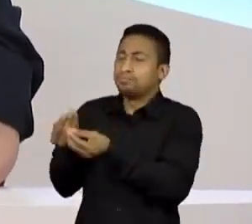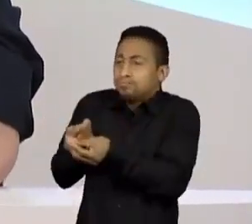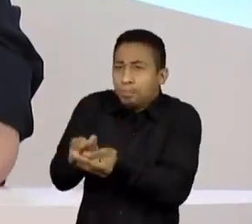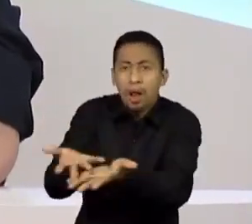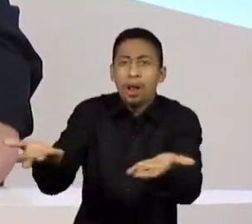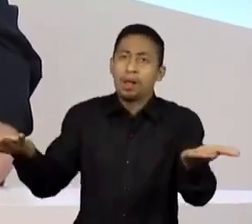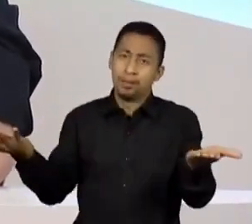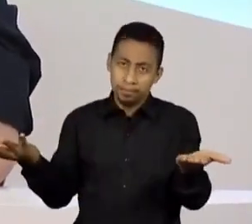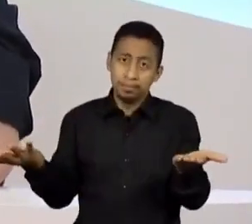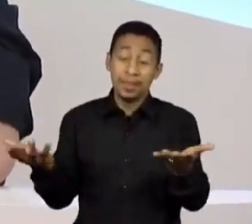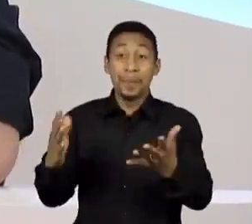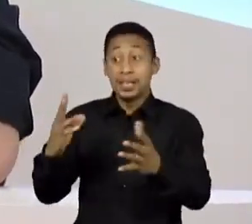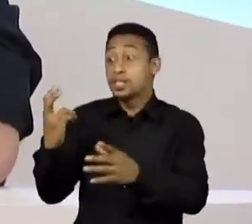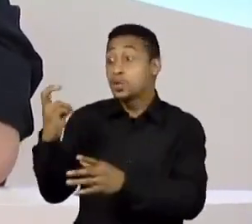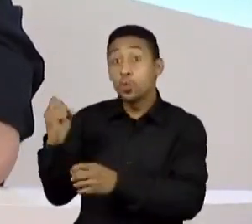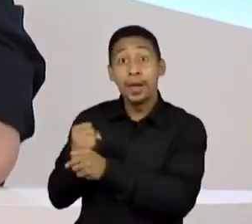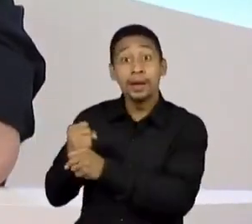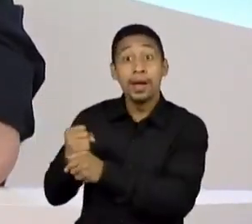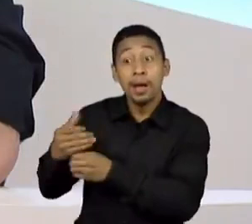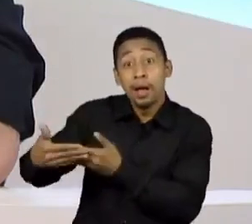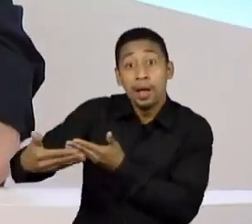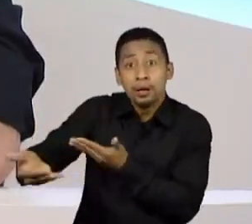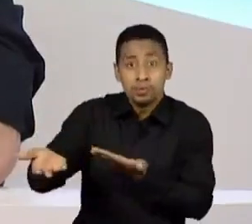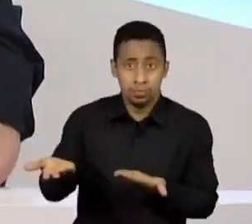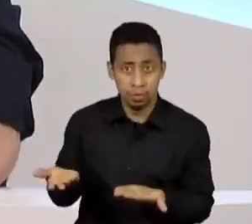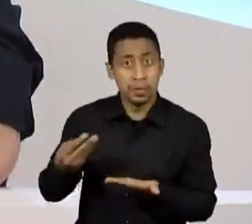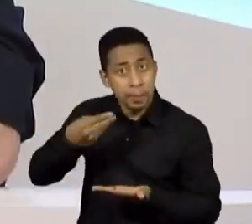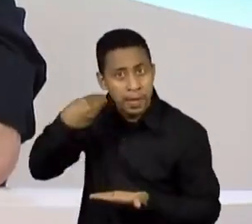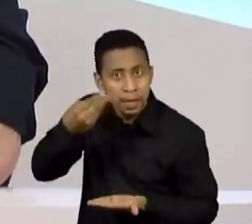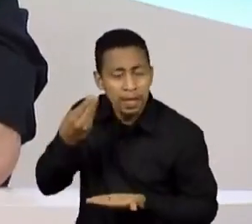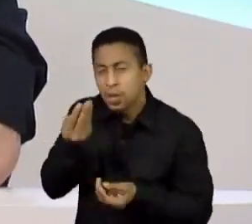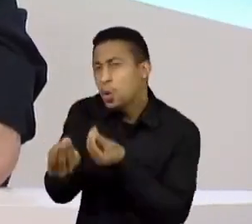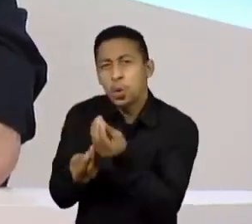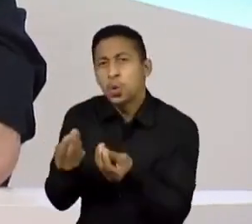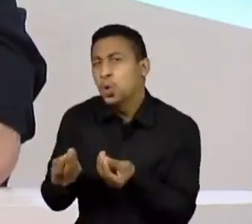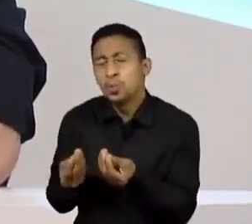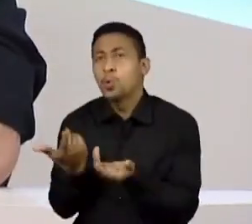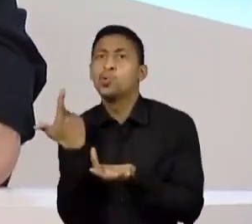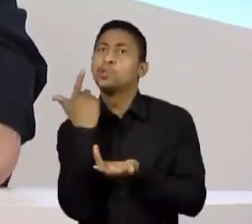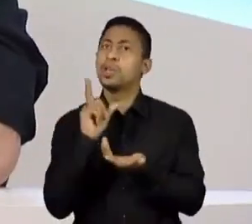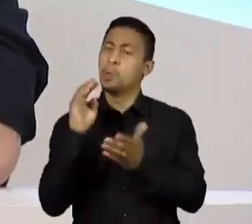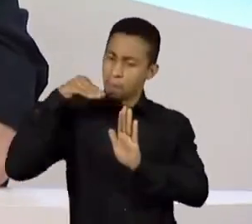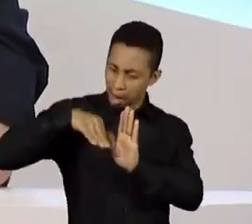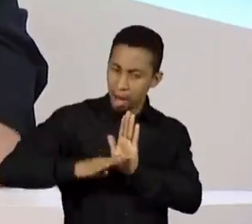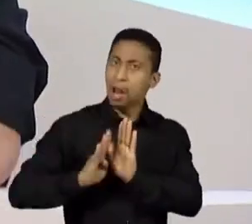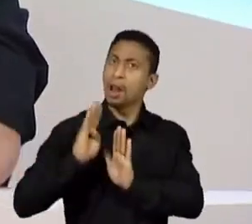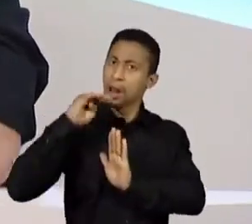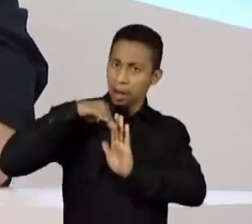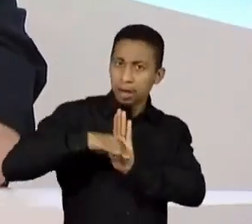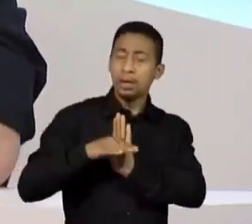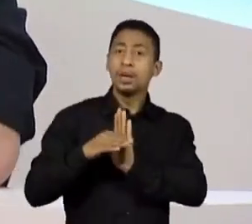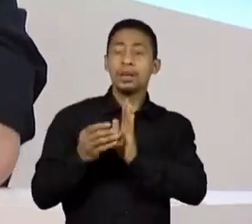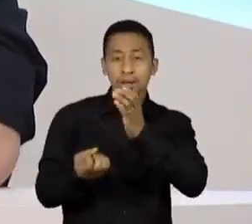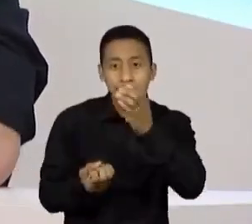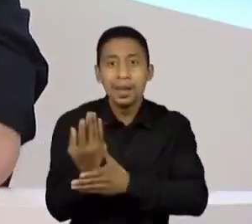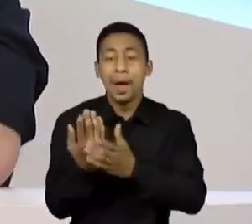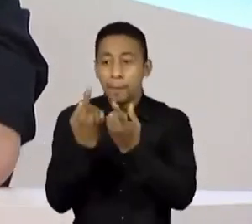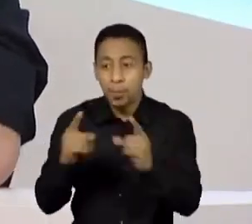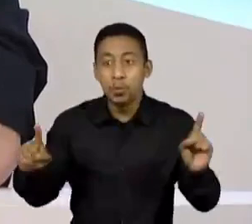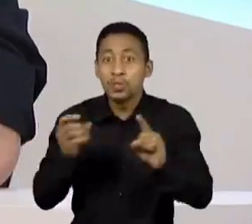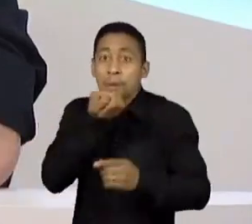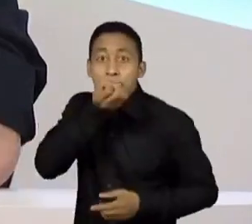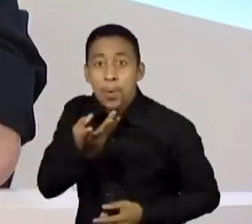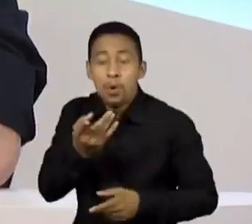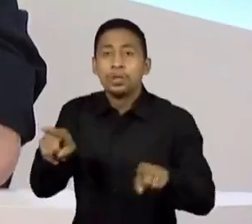longo desses mais de 50 anos de carreira, você lidou com essas pressões para fazer uma música que ao mesmo tempo fosse boa e ao mesmo tempo